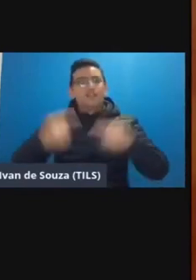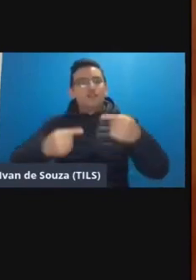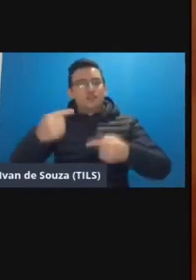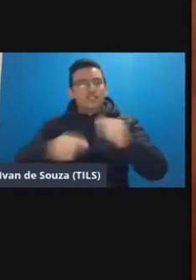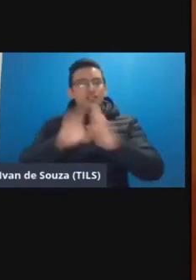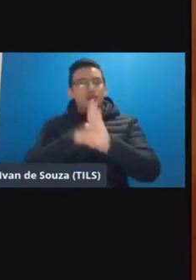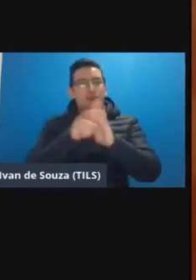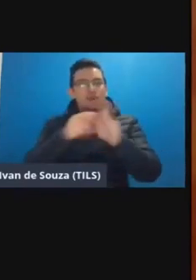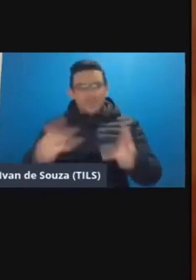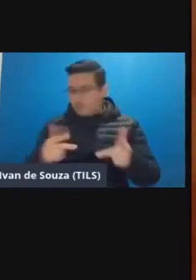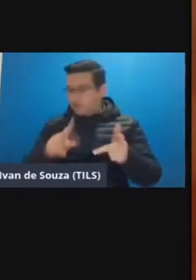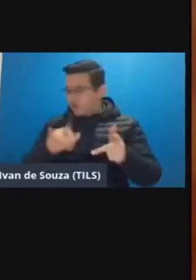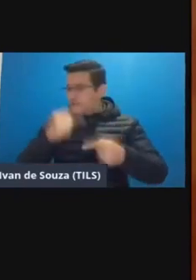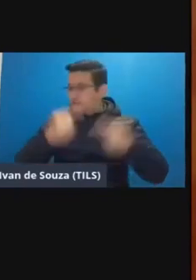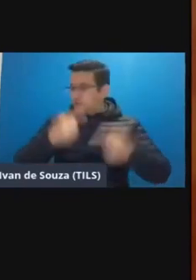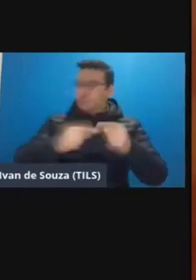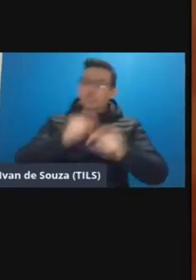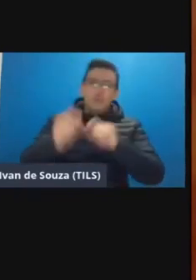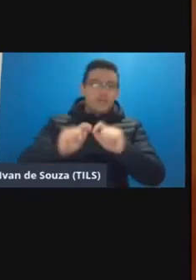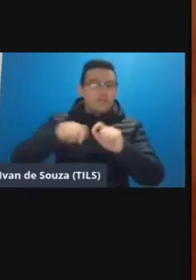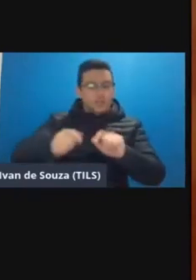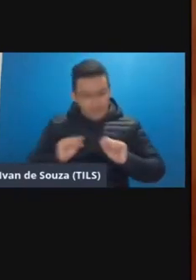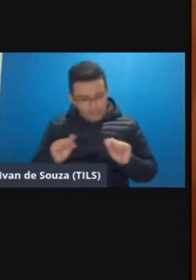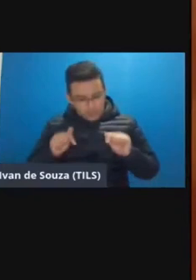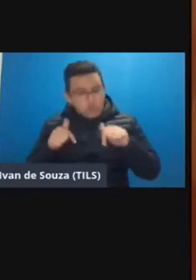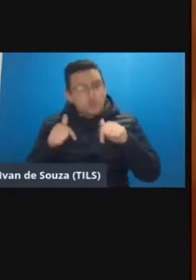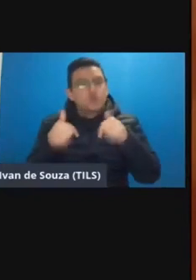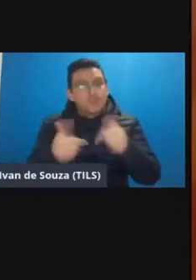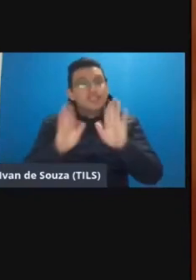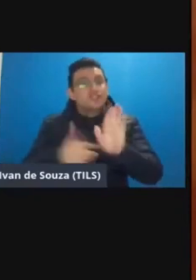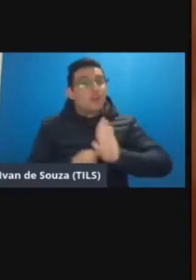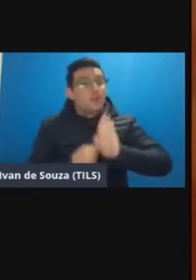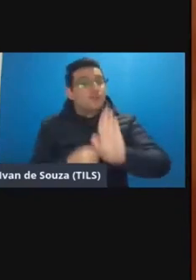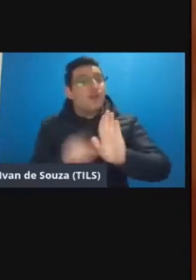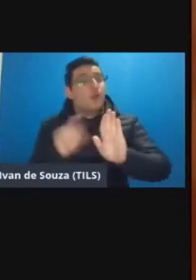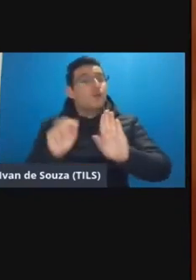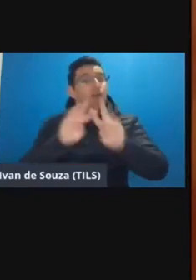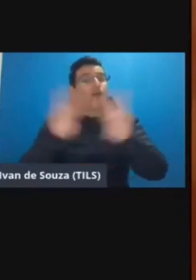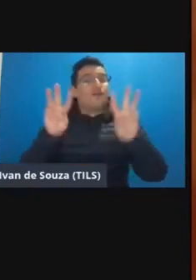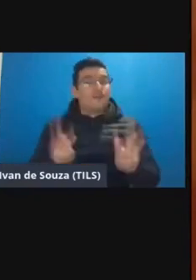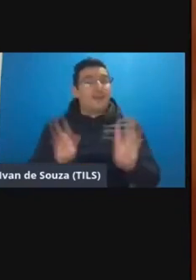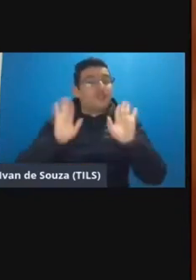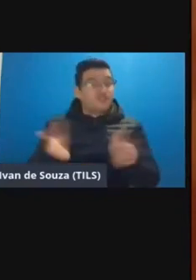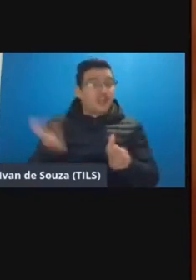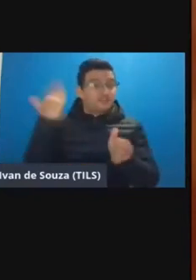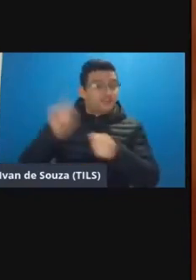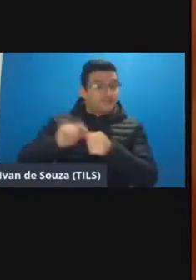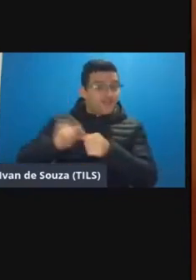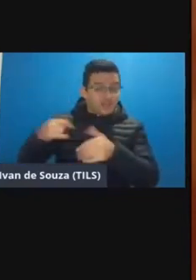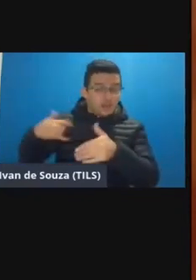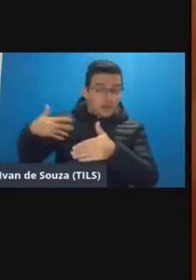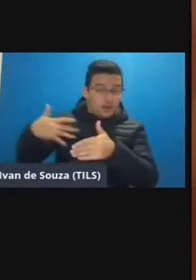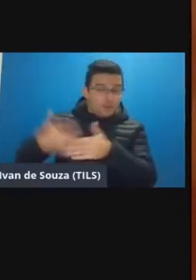conceitos né vai discutir ações e já mostrar o que a UFPR já fez ao longo